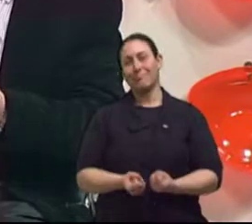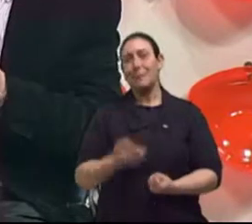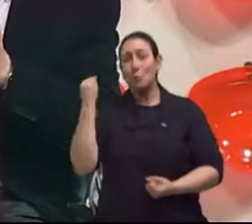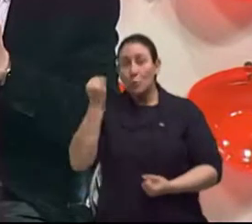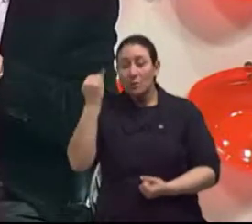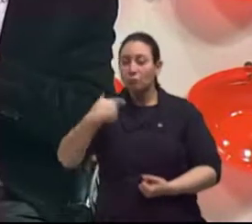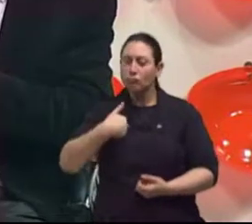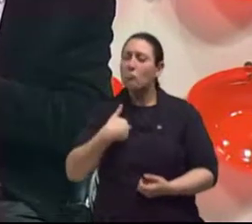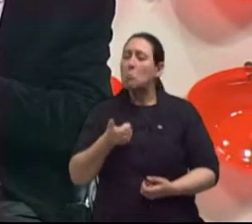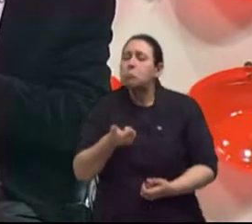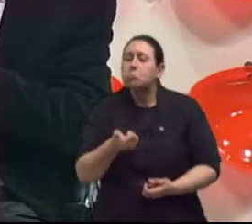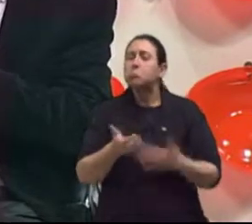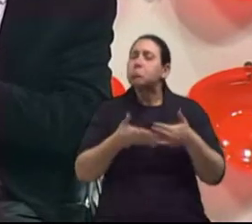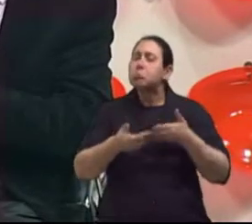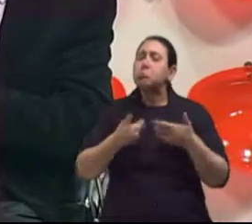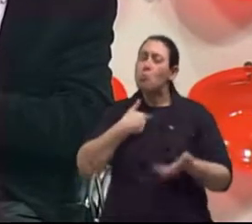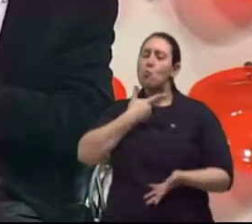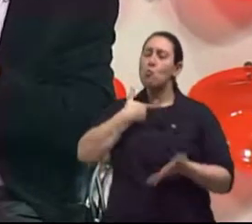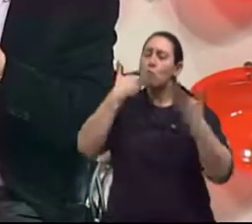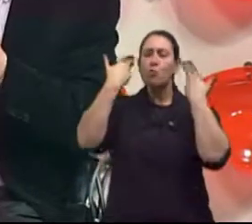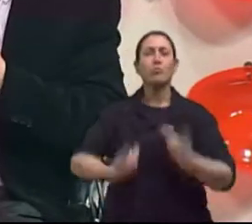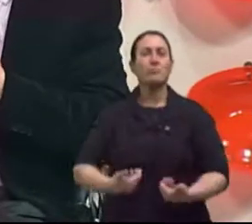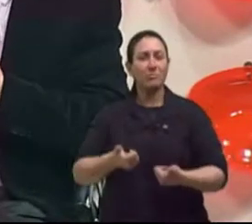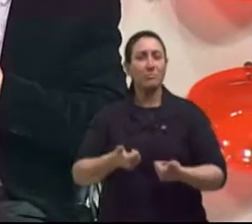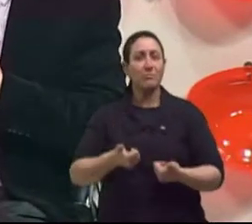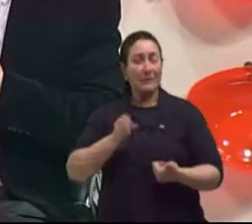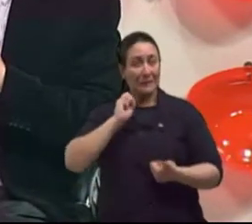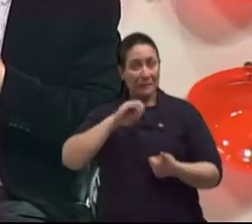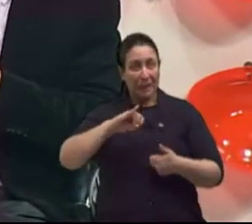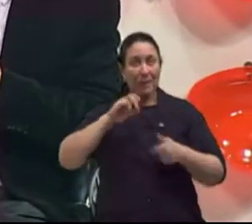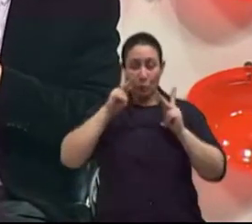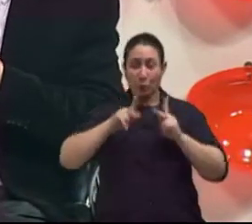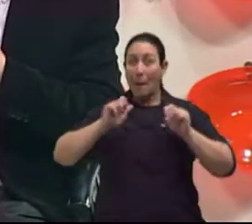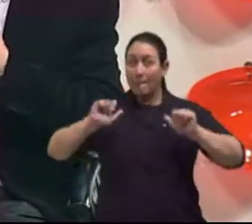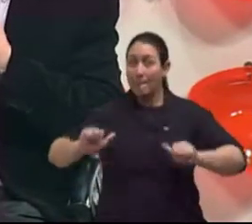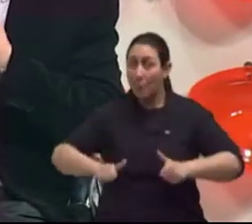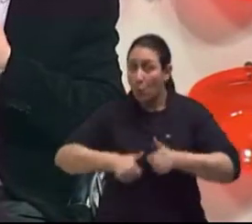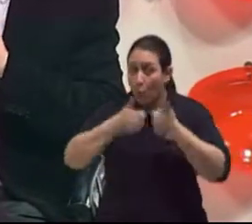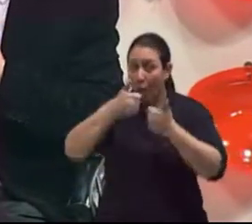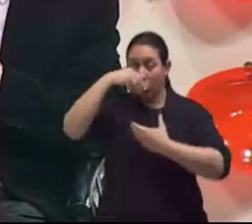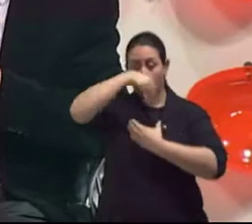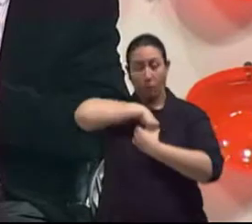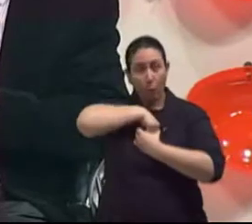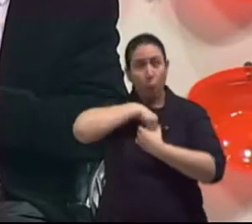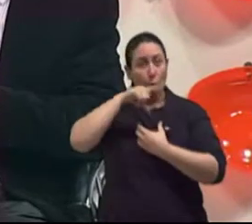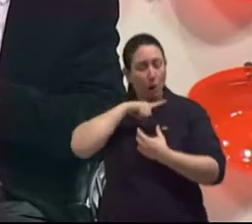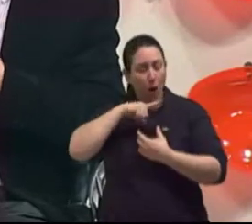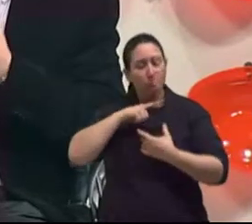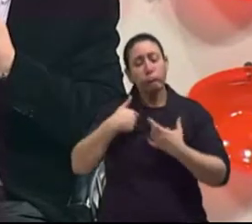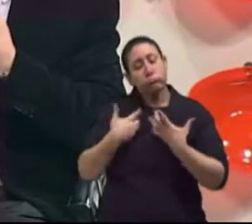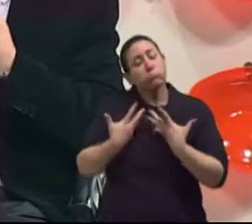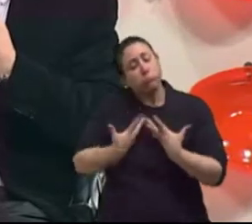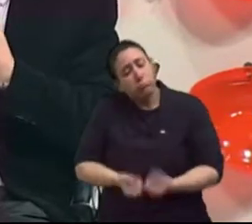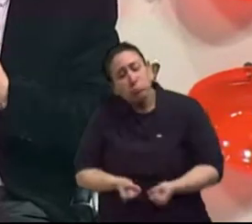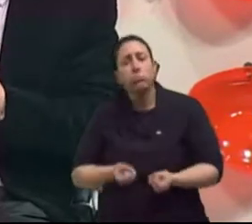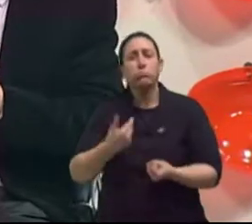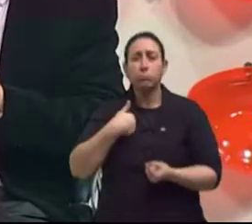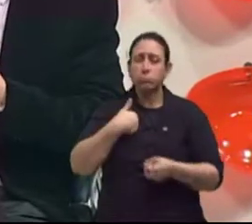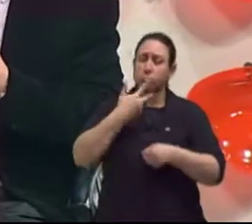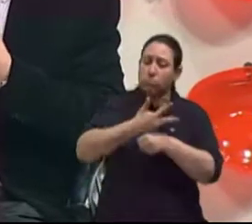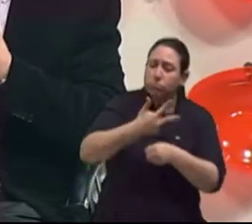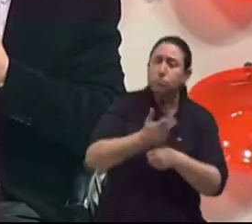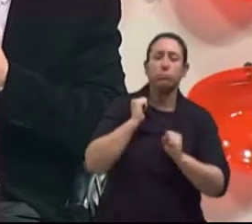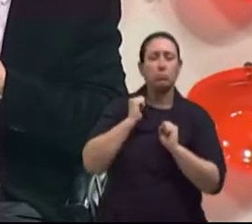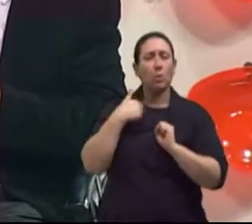podem, entre aspas, se melhorar, e eu falo se melhorar principalmente de uma forma de aceitar as coisas, de se